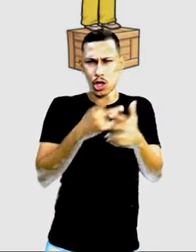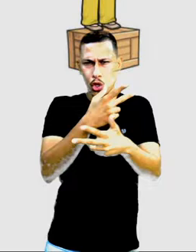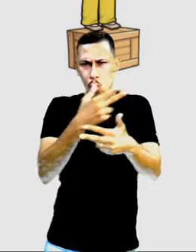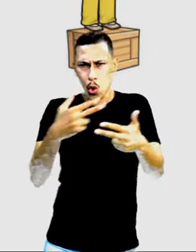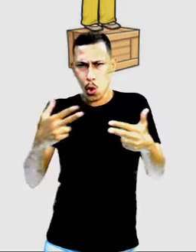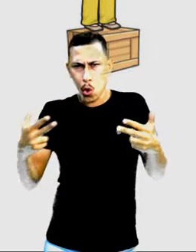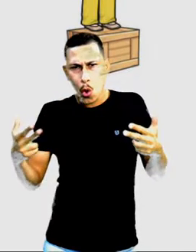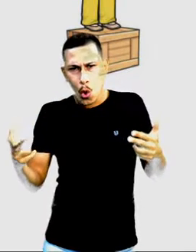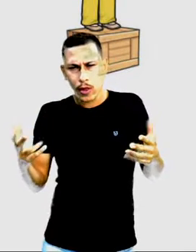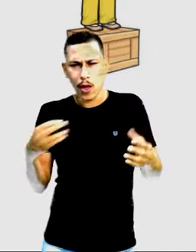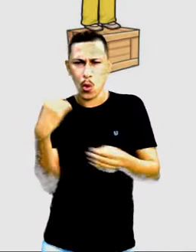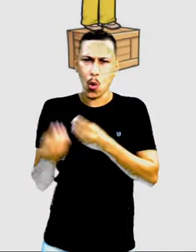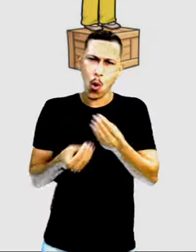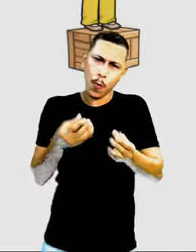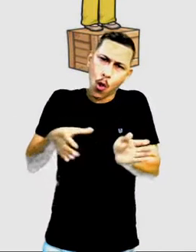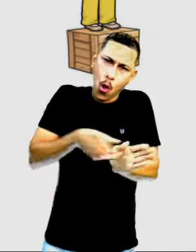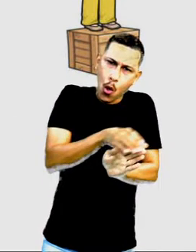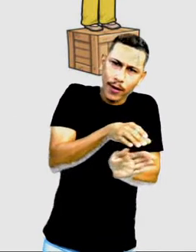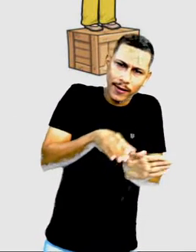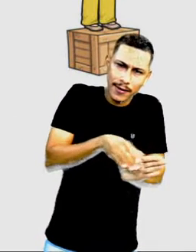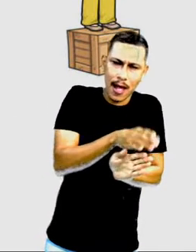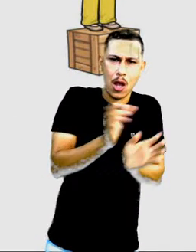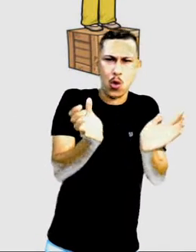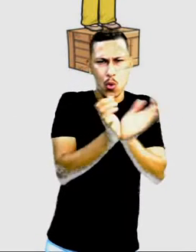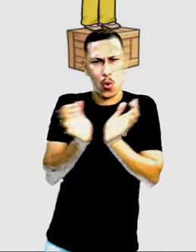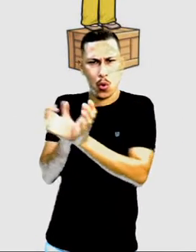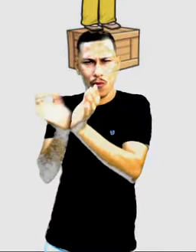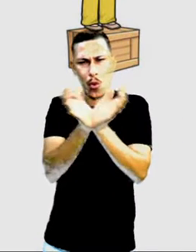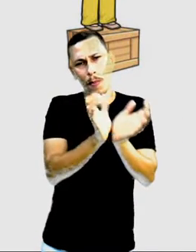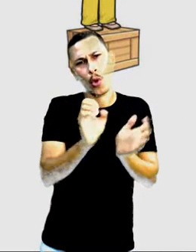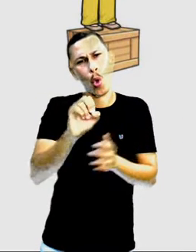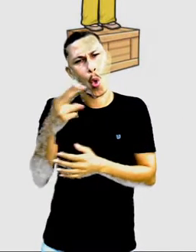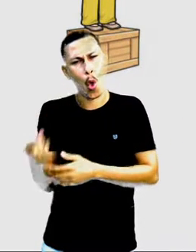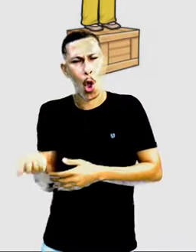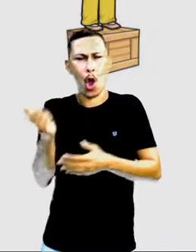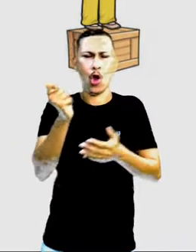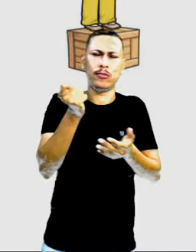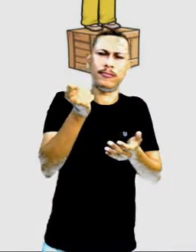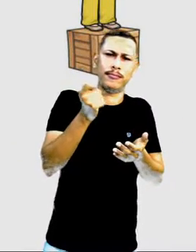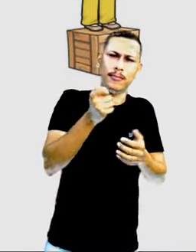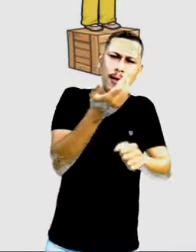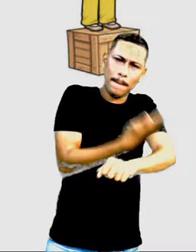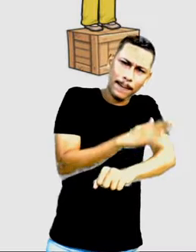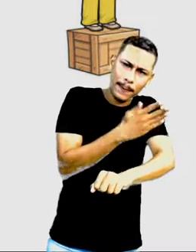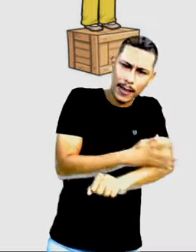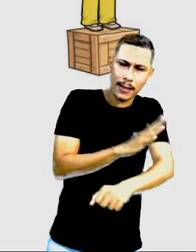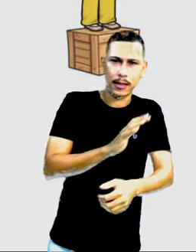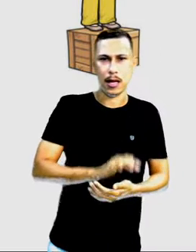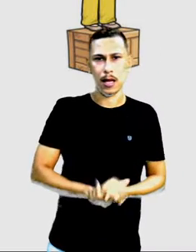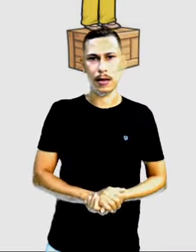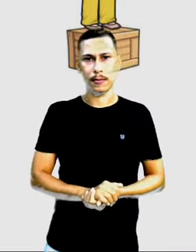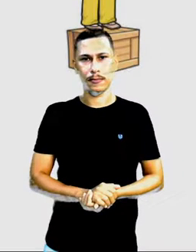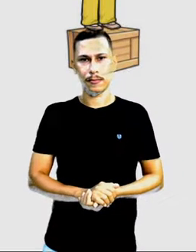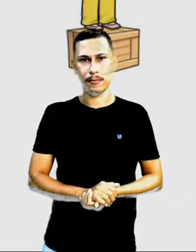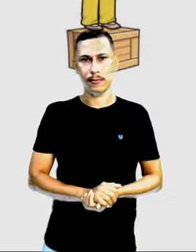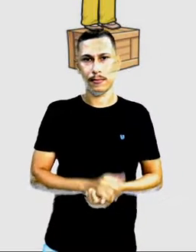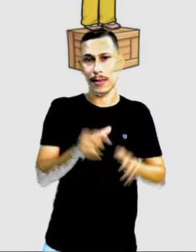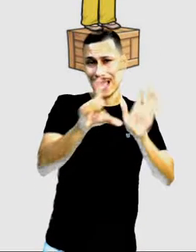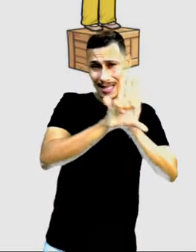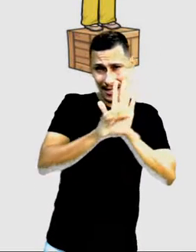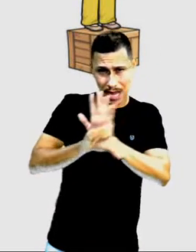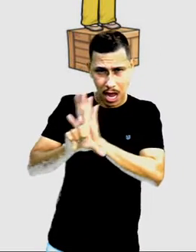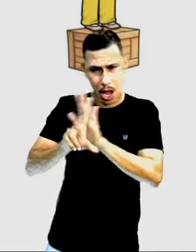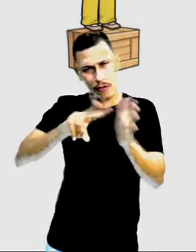reger o funcionamento de um grupo ou então de uma determinada atividade. Normativo é a mesma coisa que